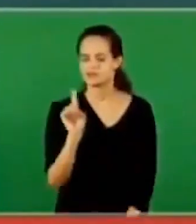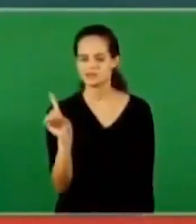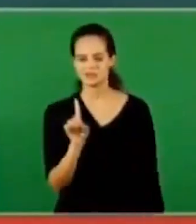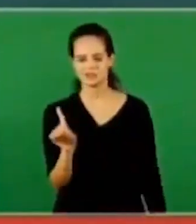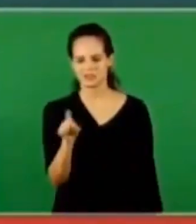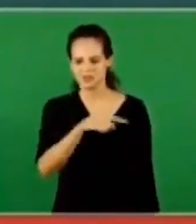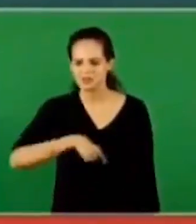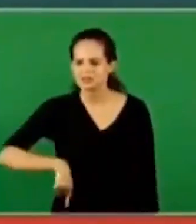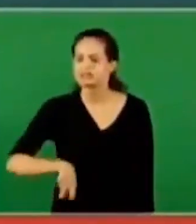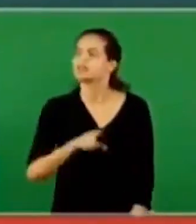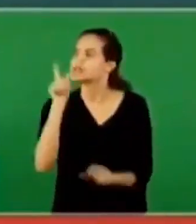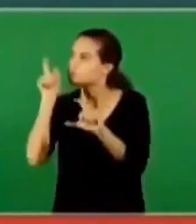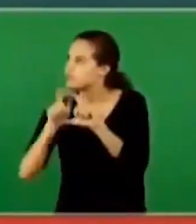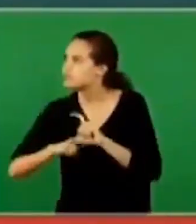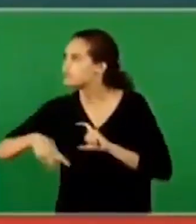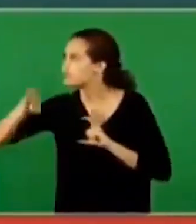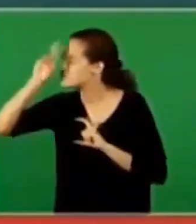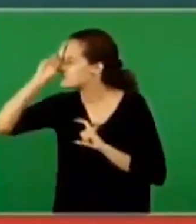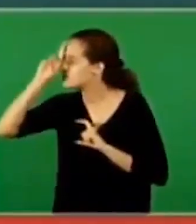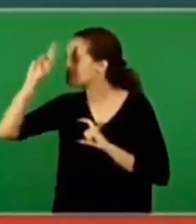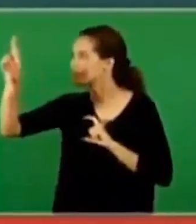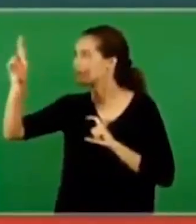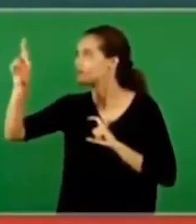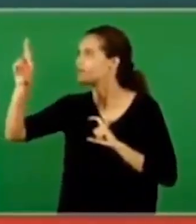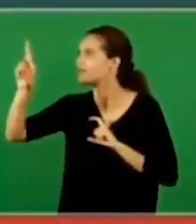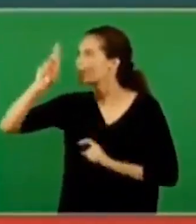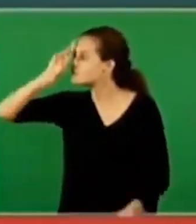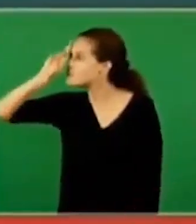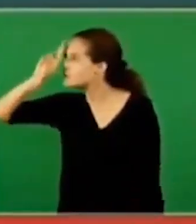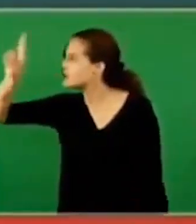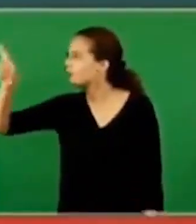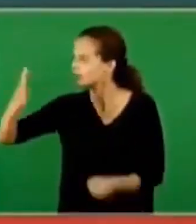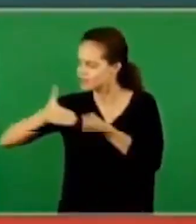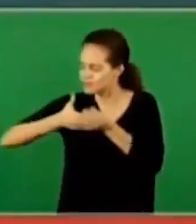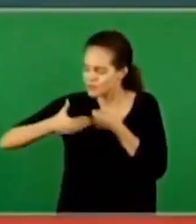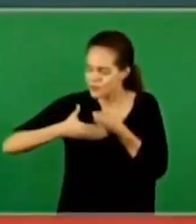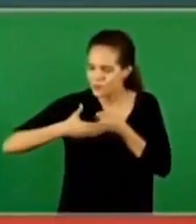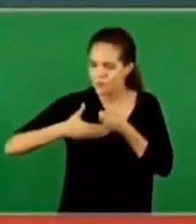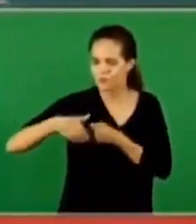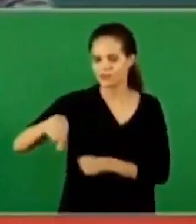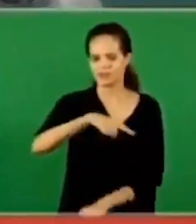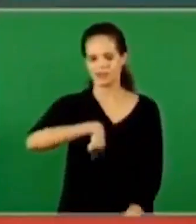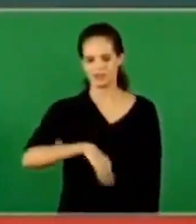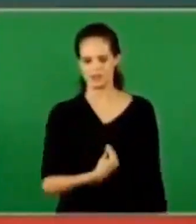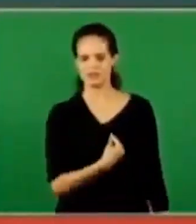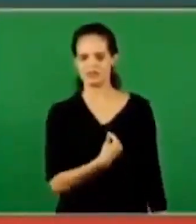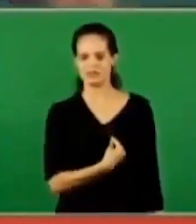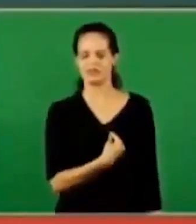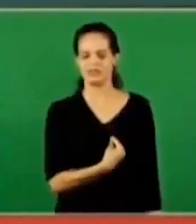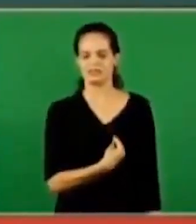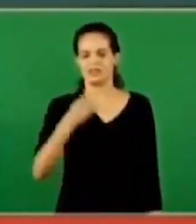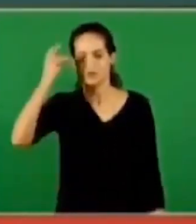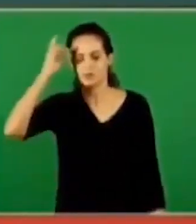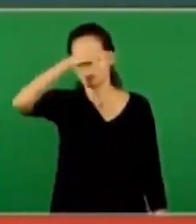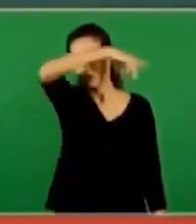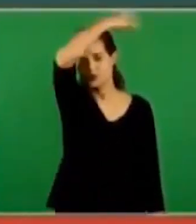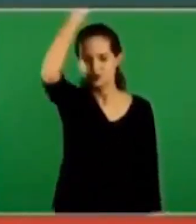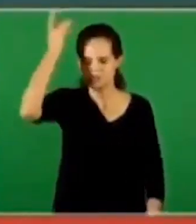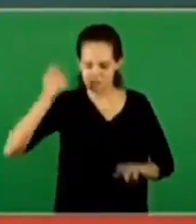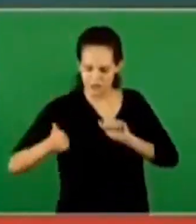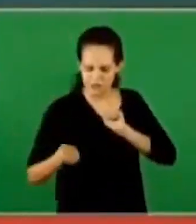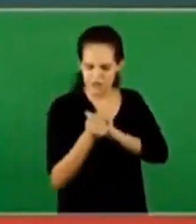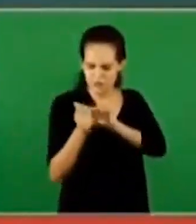pobres e necessitados. Mas o Senhor cuida de nós. O Espírito Santo está conosco. Esta comunhão gera